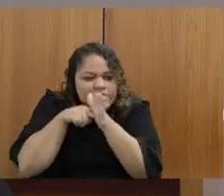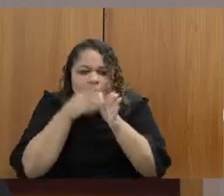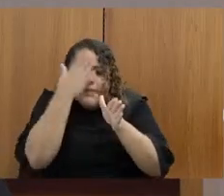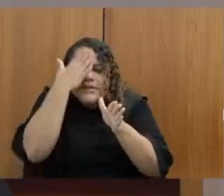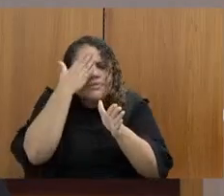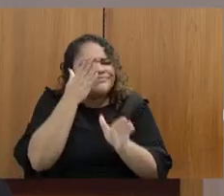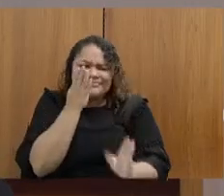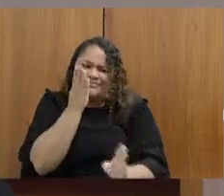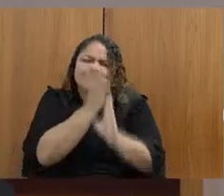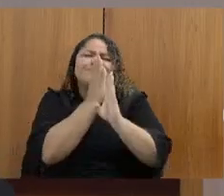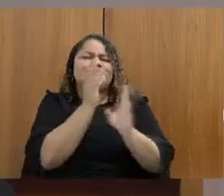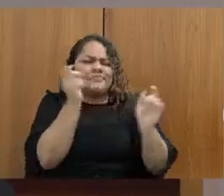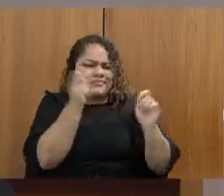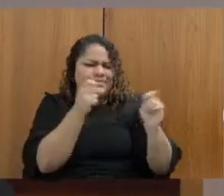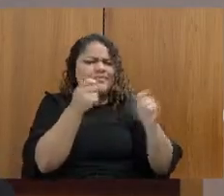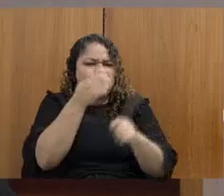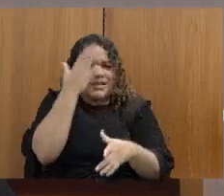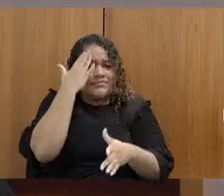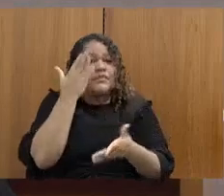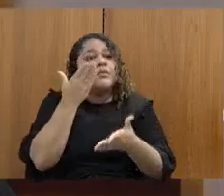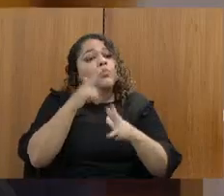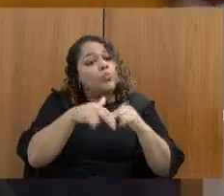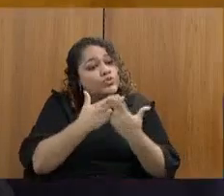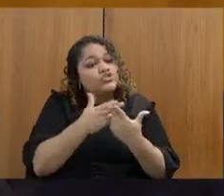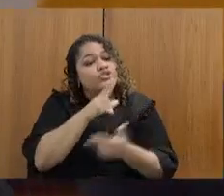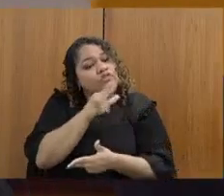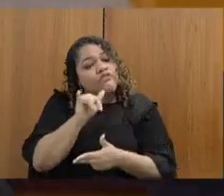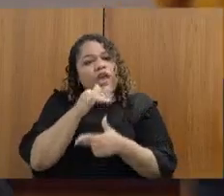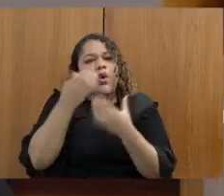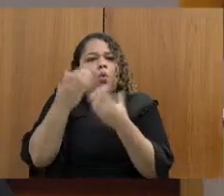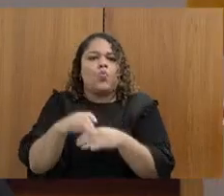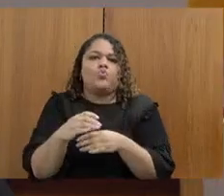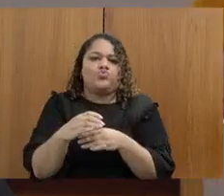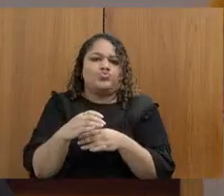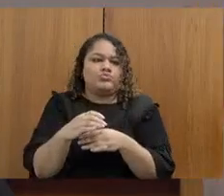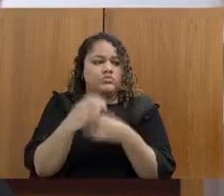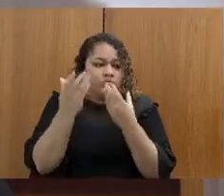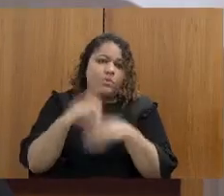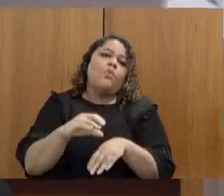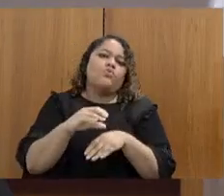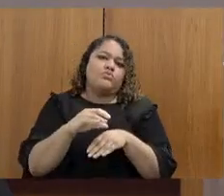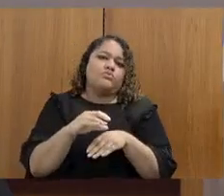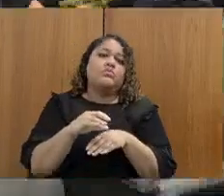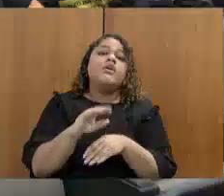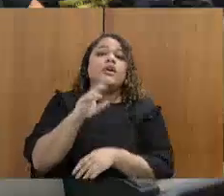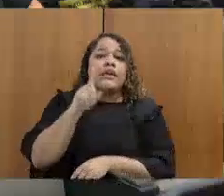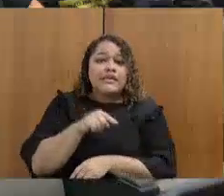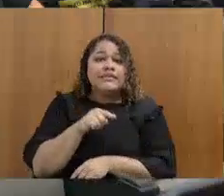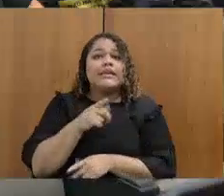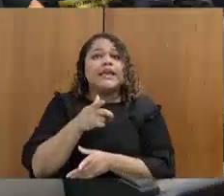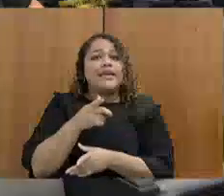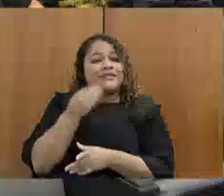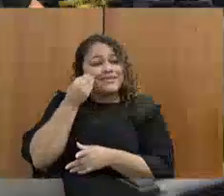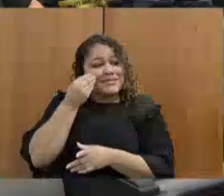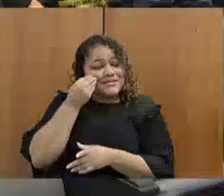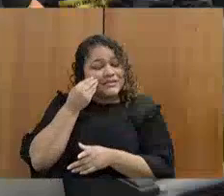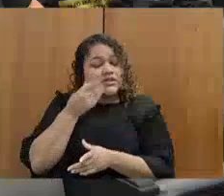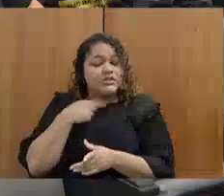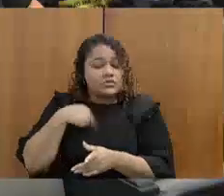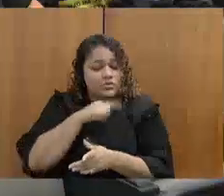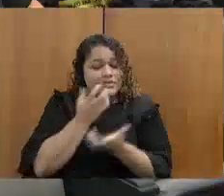déficit, é por isso que está sendo realizado o concurso. E eu estou vendo aqui, já falei mais de uma vez aqui, os excedentes, é a intenção nossa chamar,